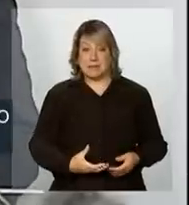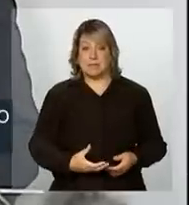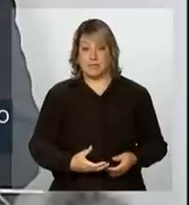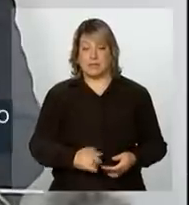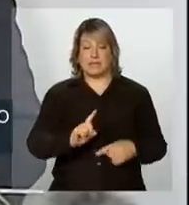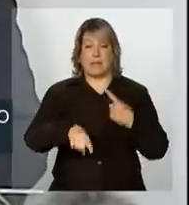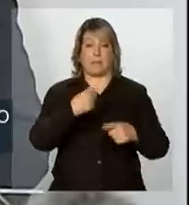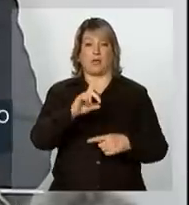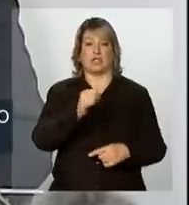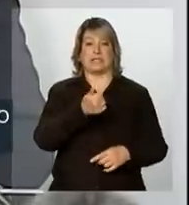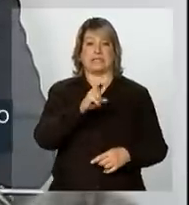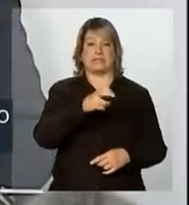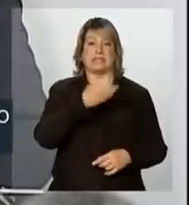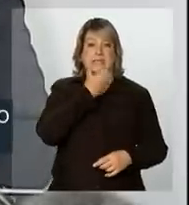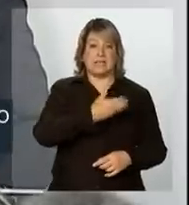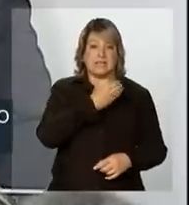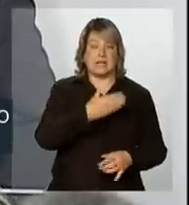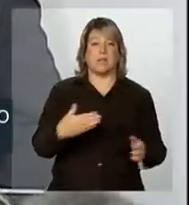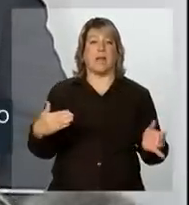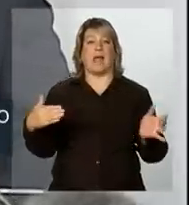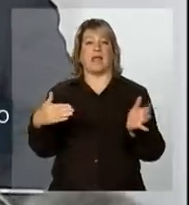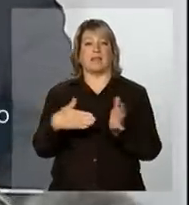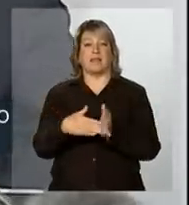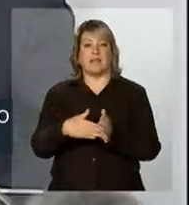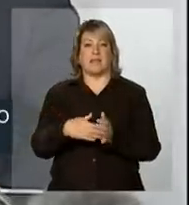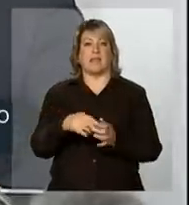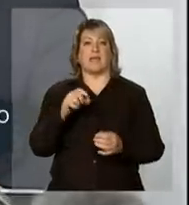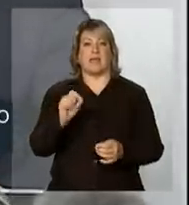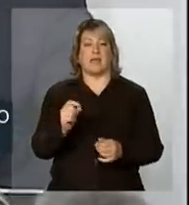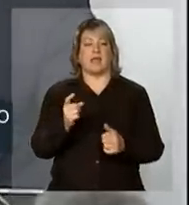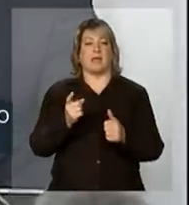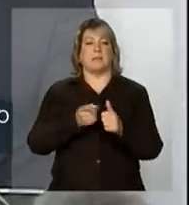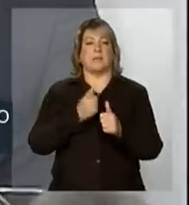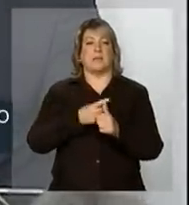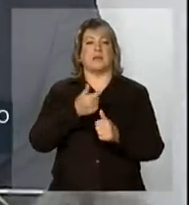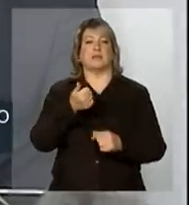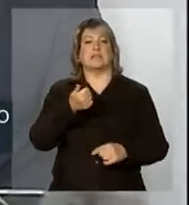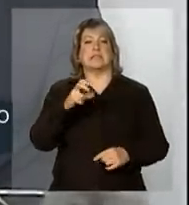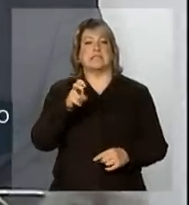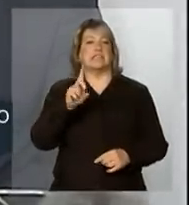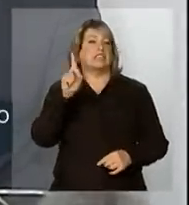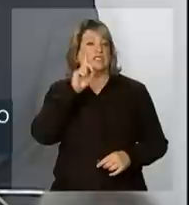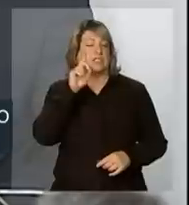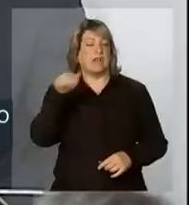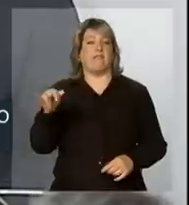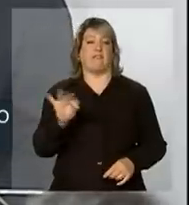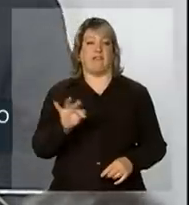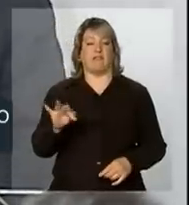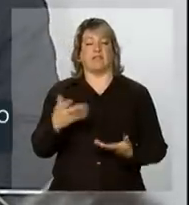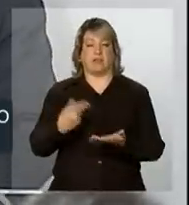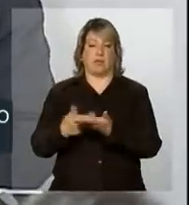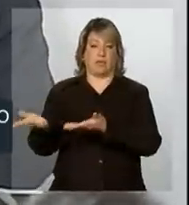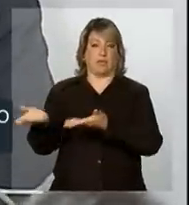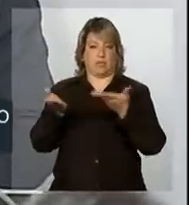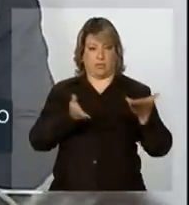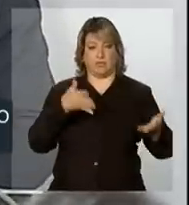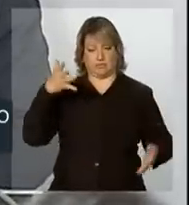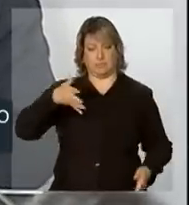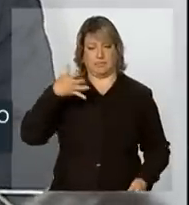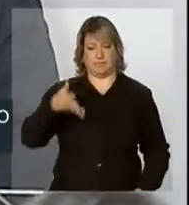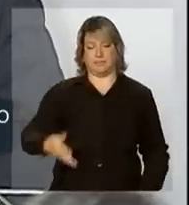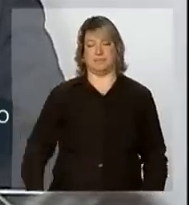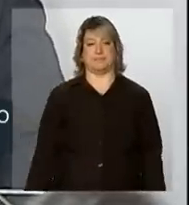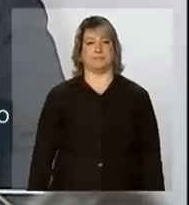a primeira quinzena de fevereiro. Portanto, eu gostaria de chamar o doutor Gura para a sua